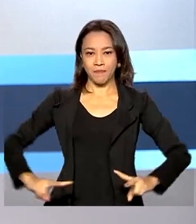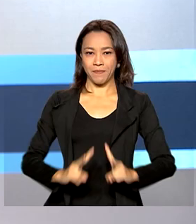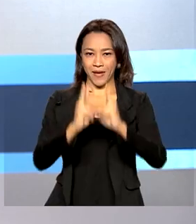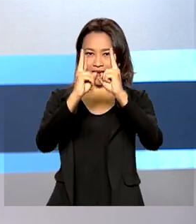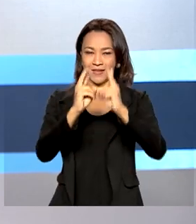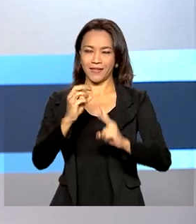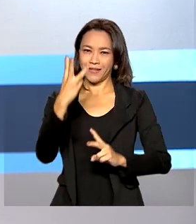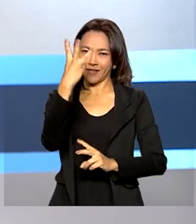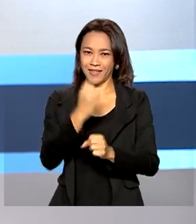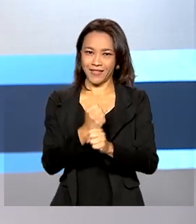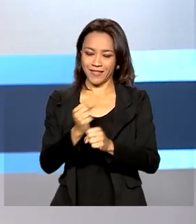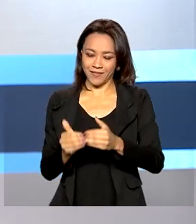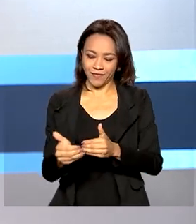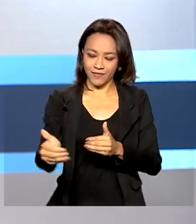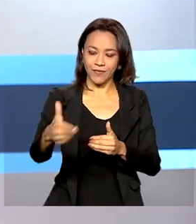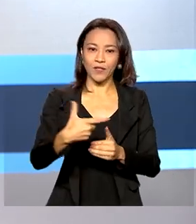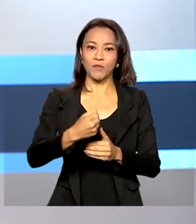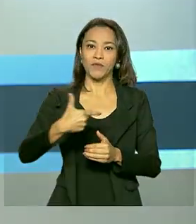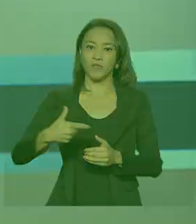anos, em 2024.